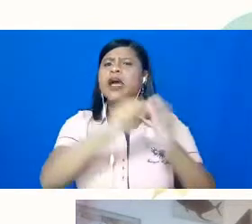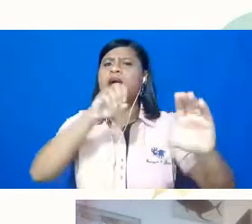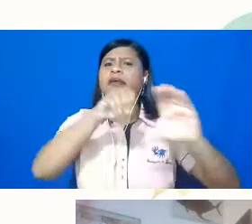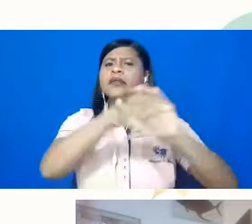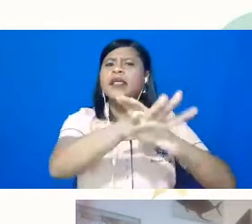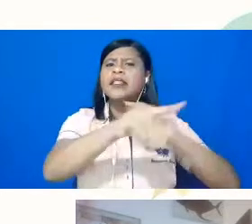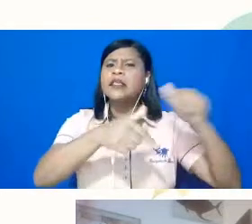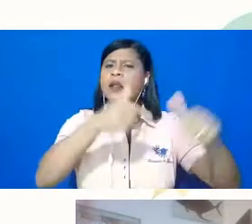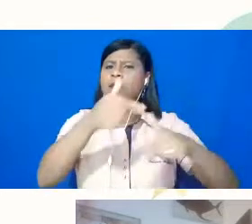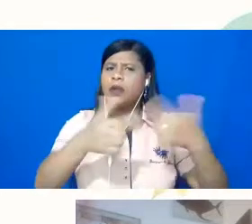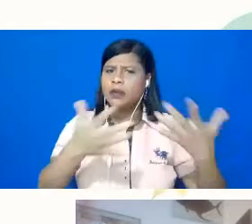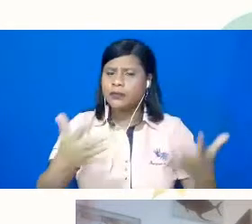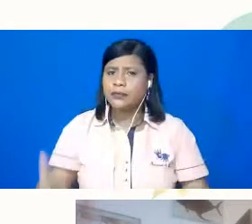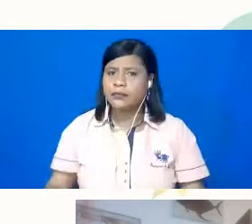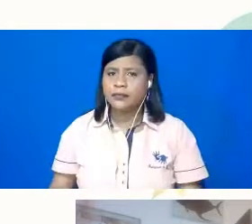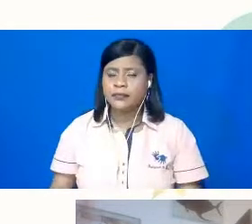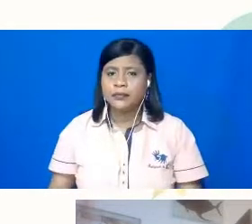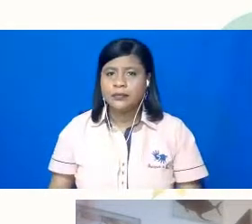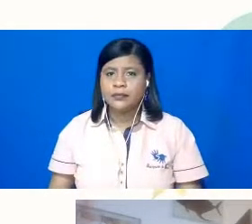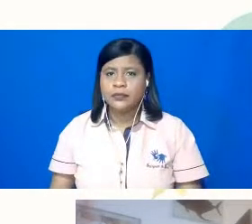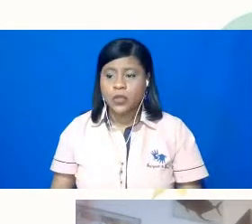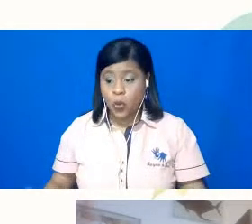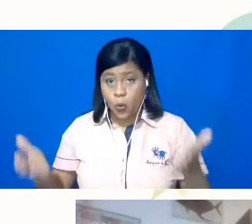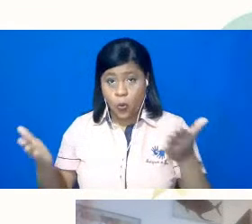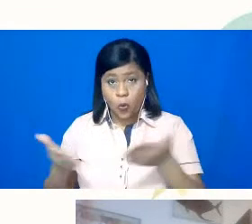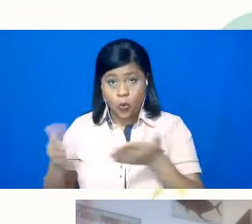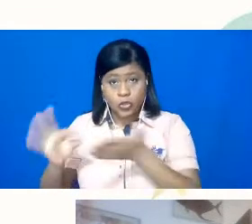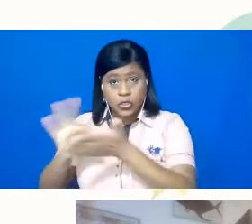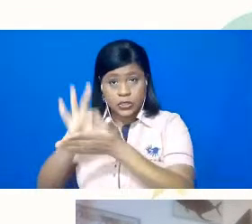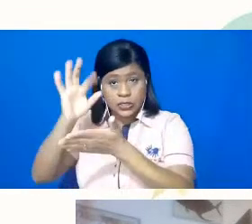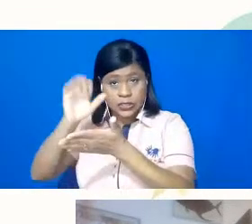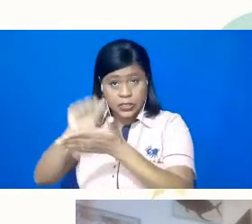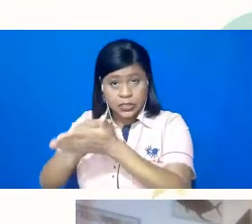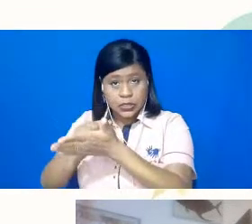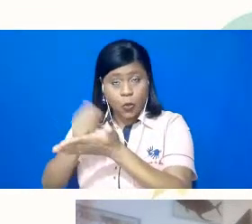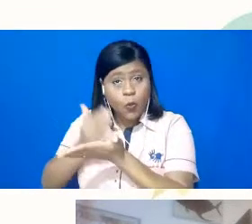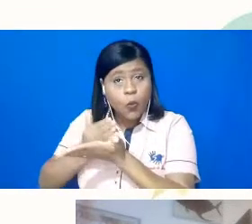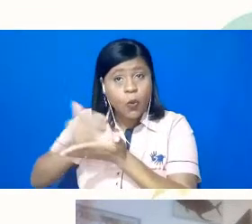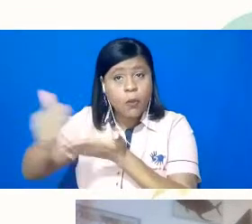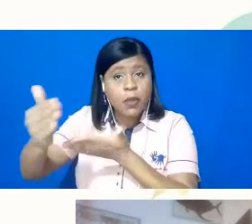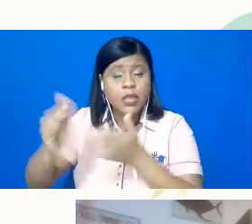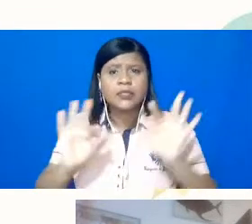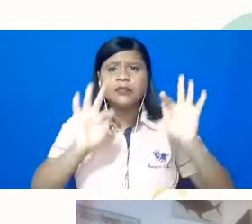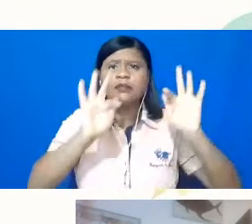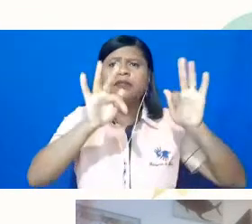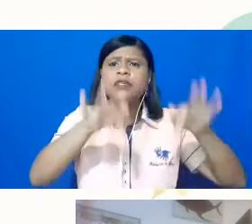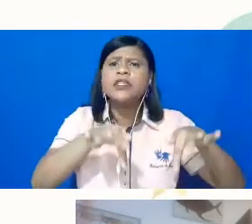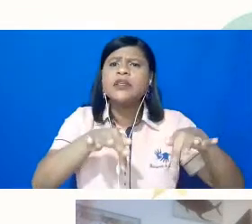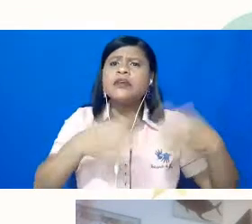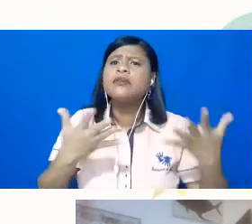A gente abre as inscrições hoje e encerra. Professor Lucas?